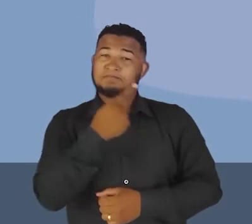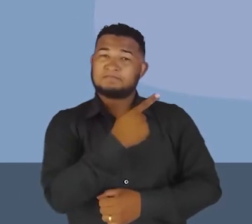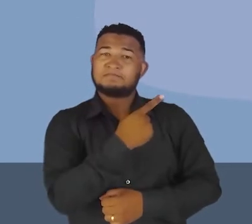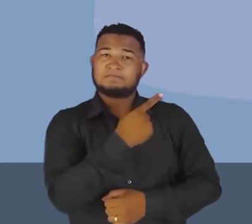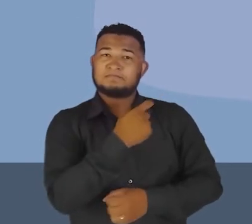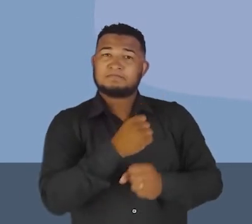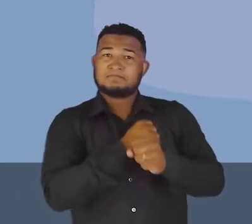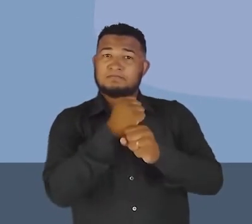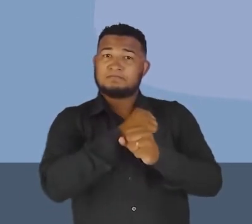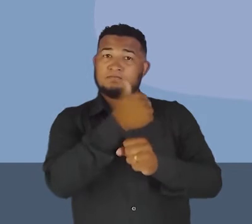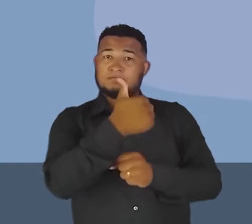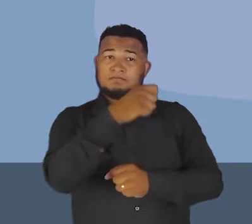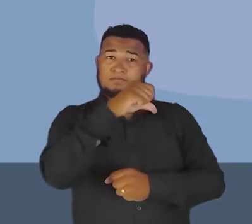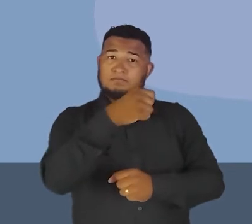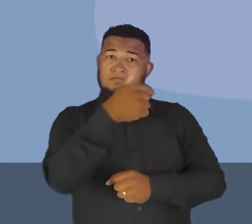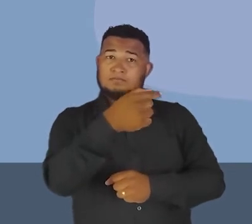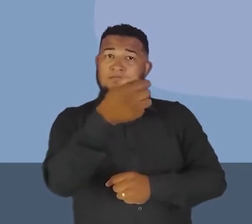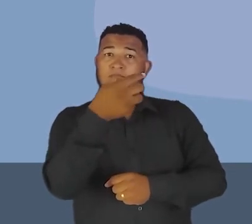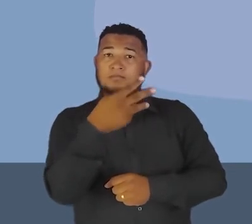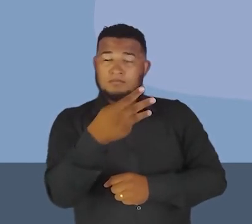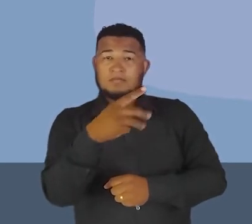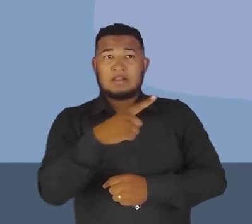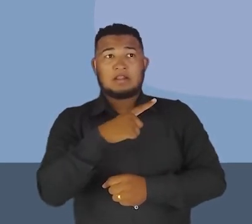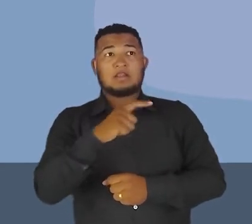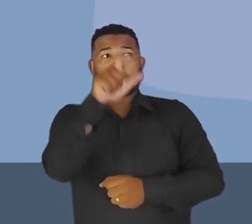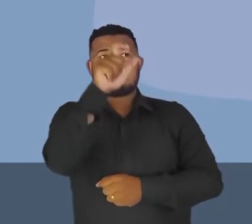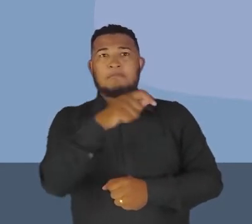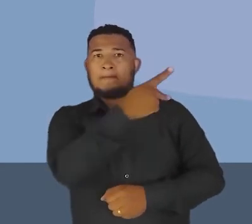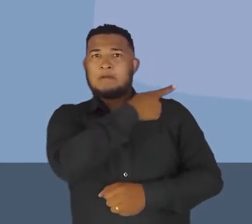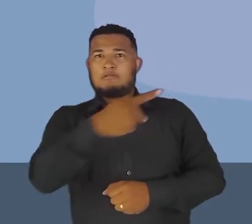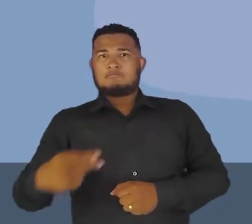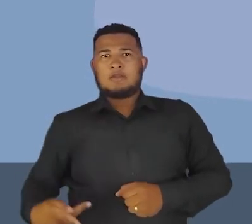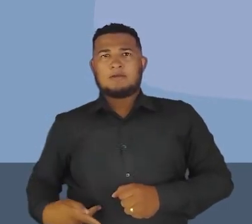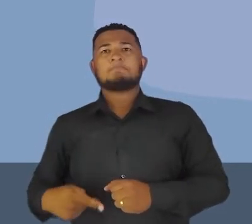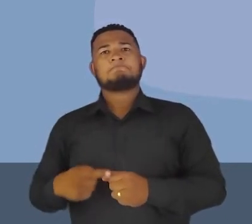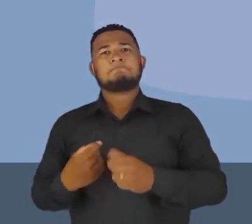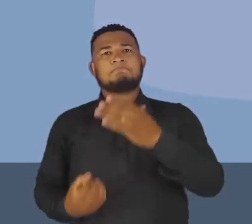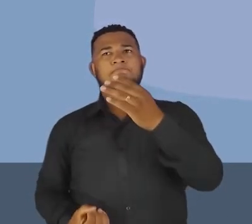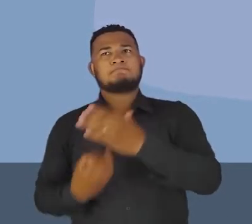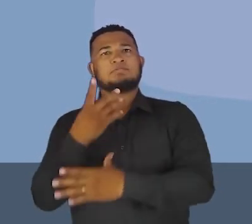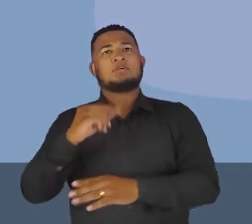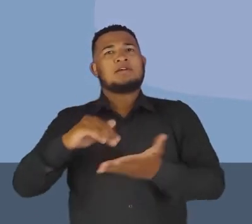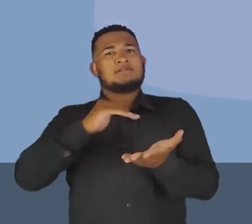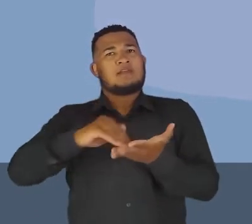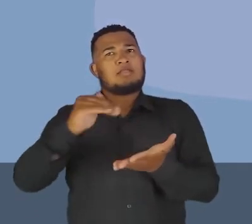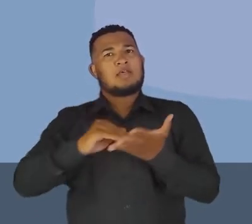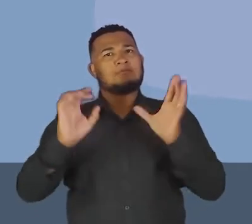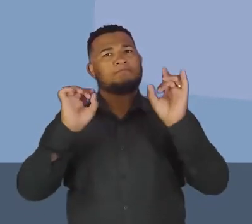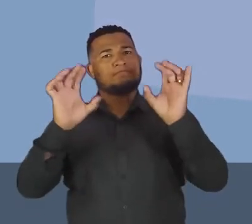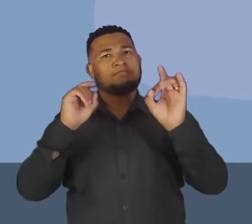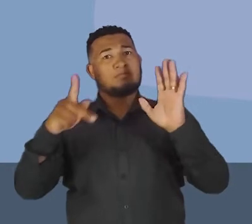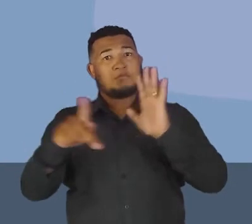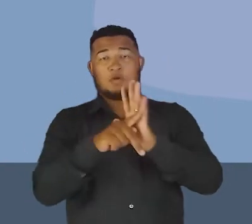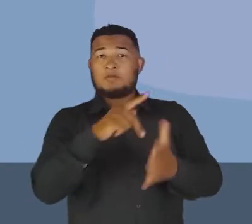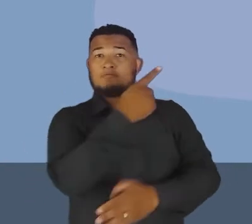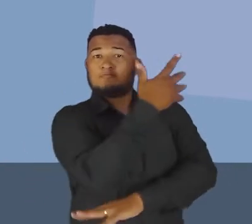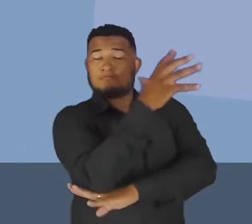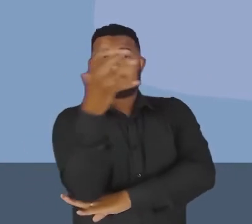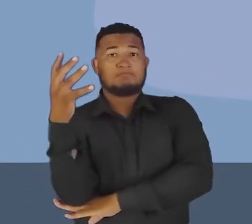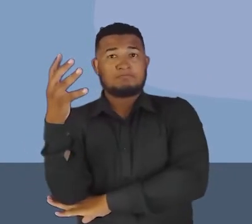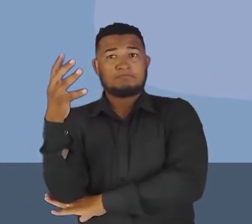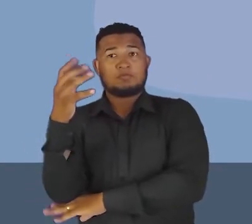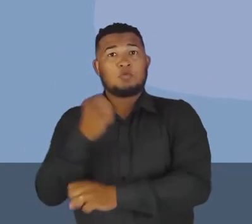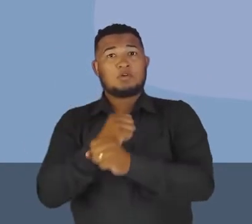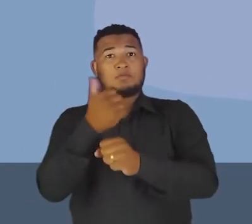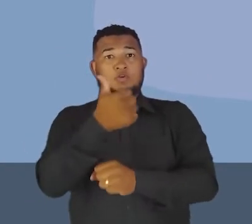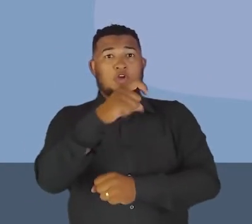Em 1973, então, na presidência da república, ela criou a Secretaria Especial do Meio Ambiente, que foi a SEMA. Em 1977,